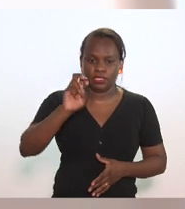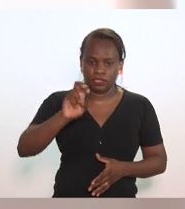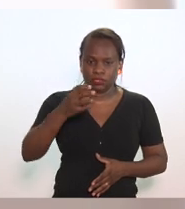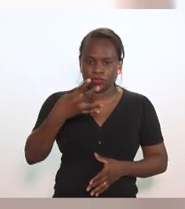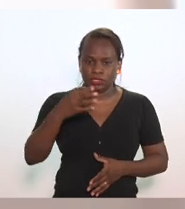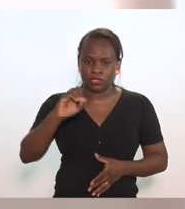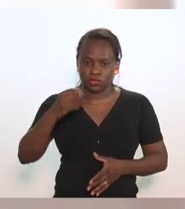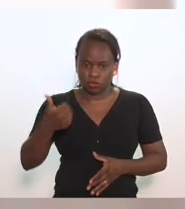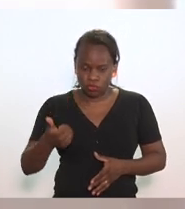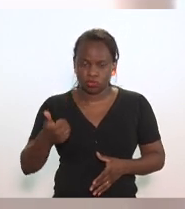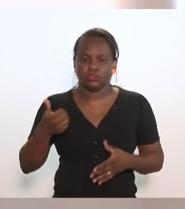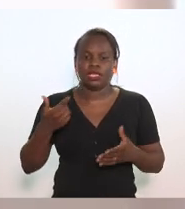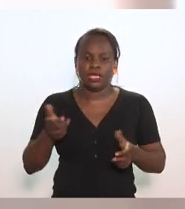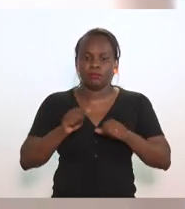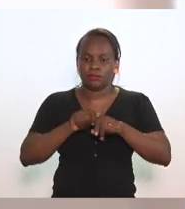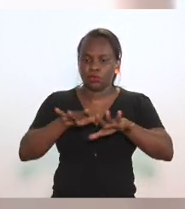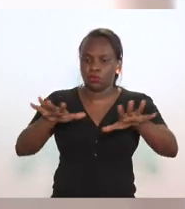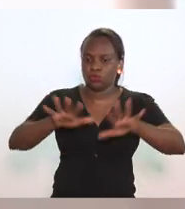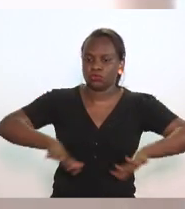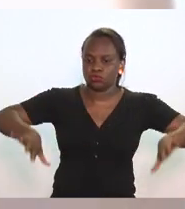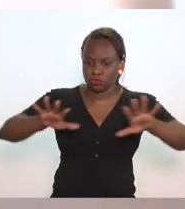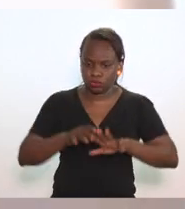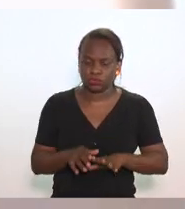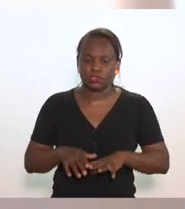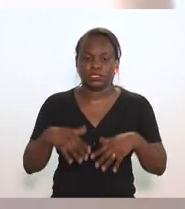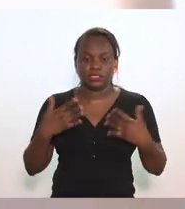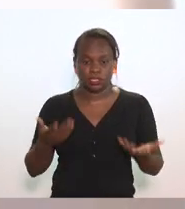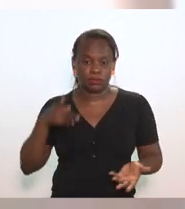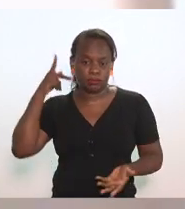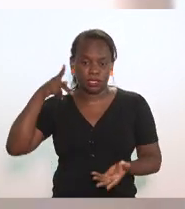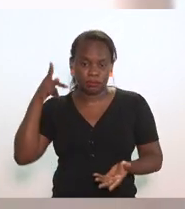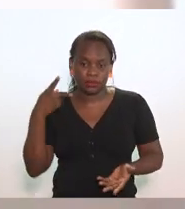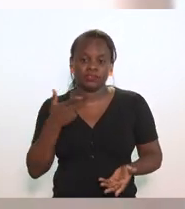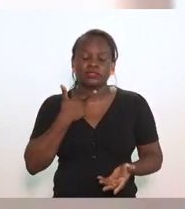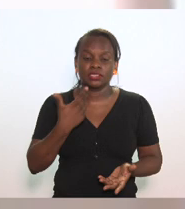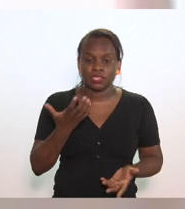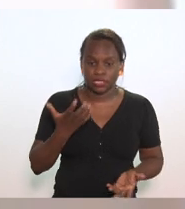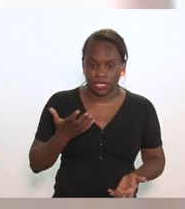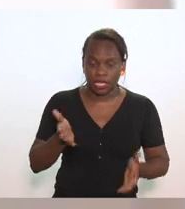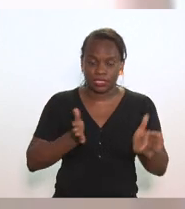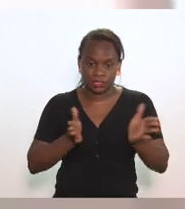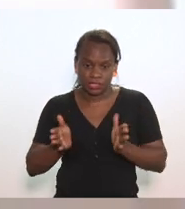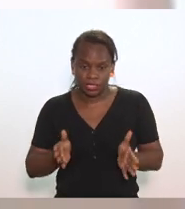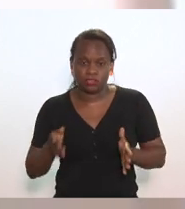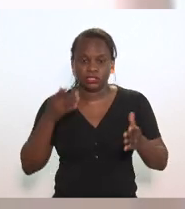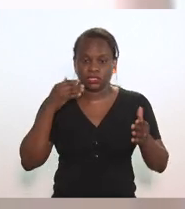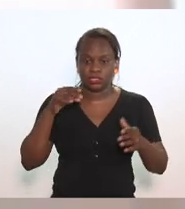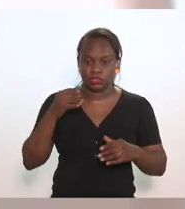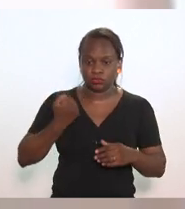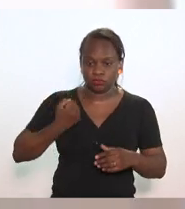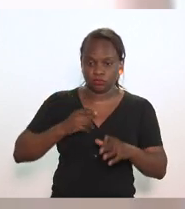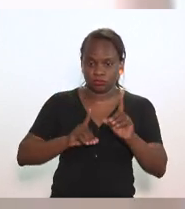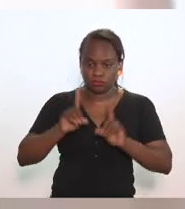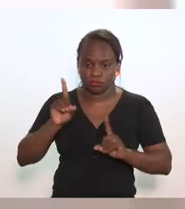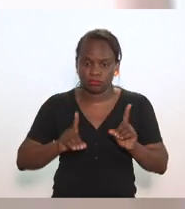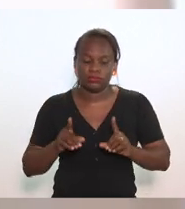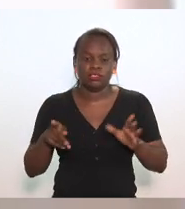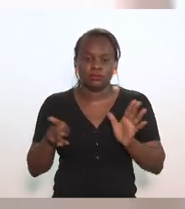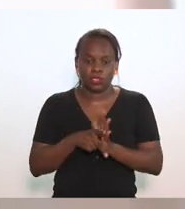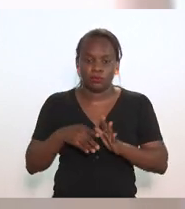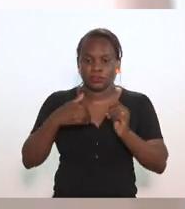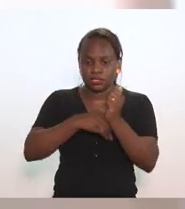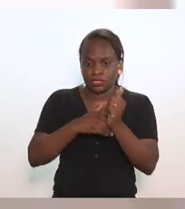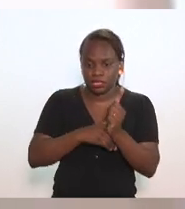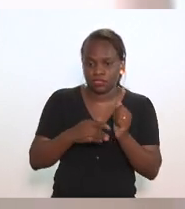865401 de repercussão geral. Então o parlamentar que quiser ter acesso aos dados dentro do sigilo